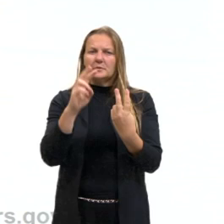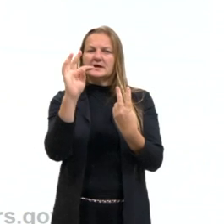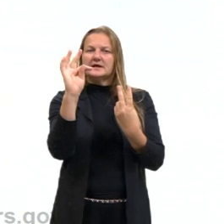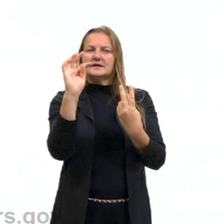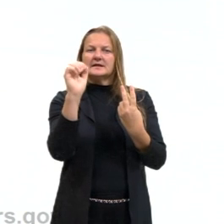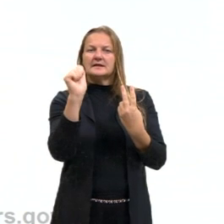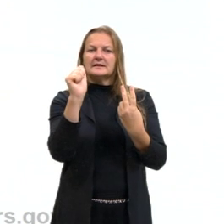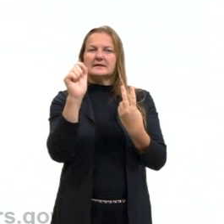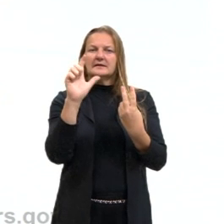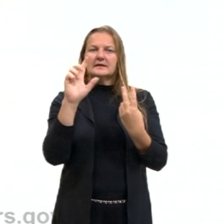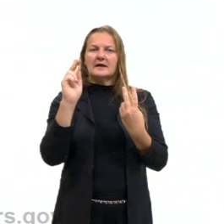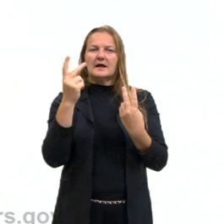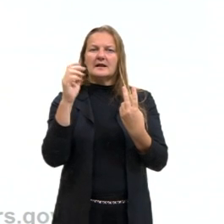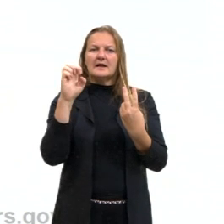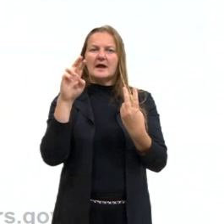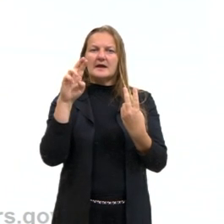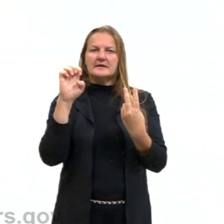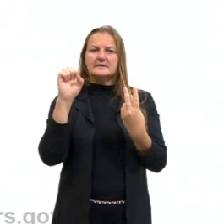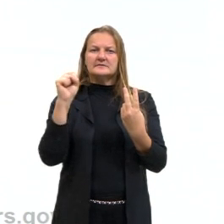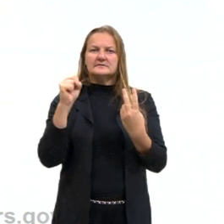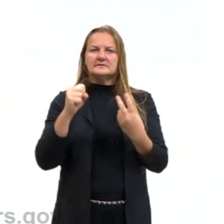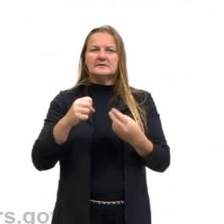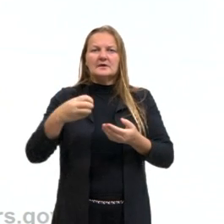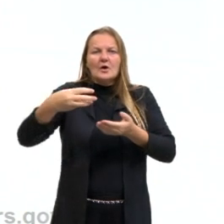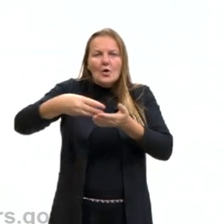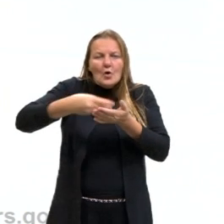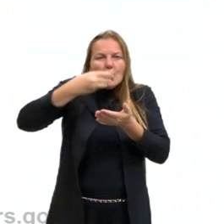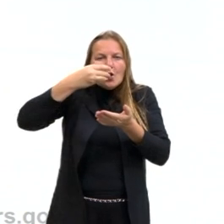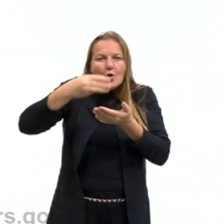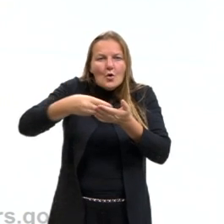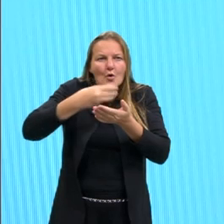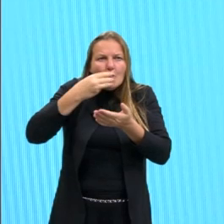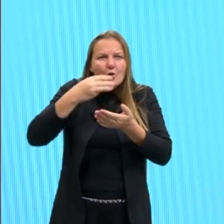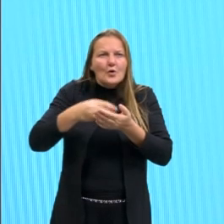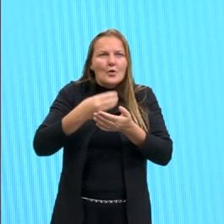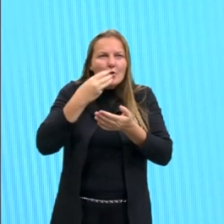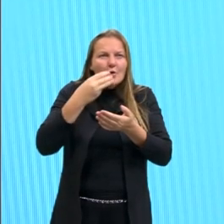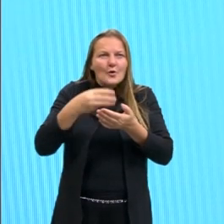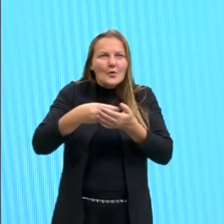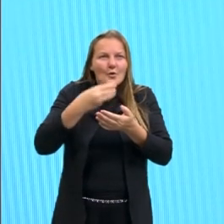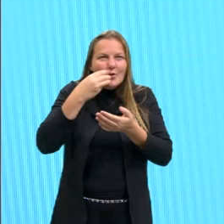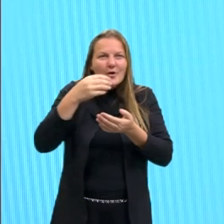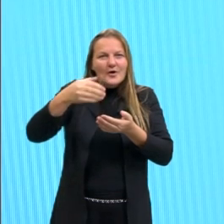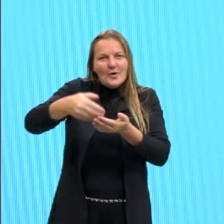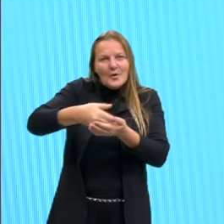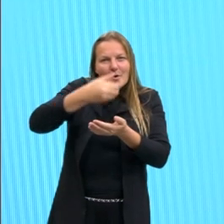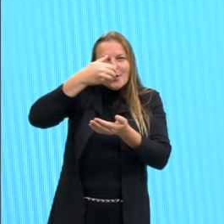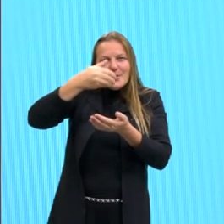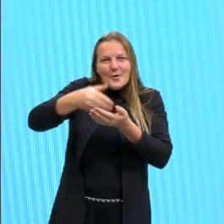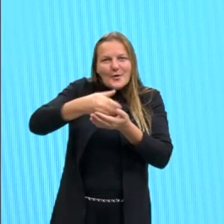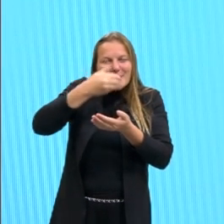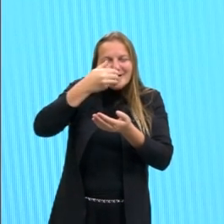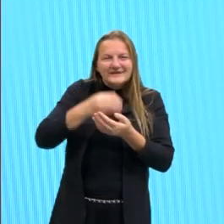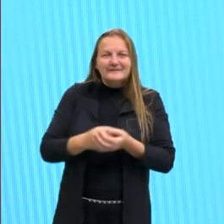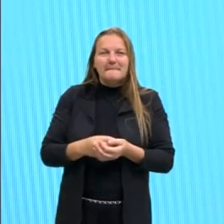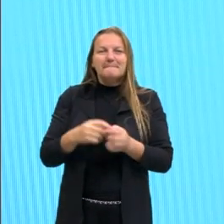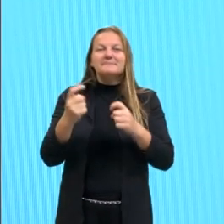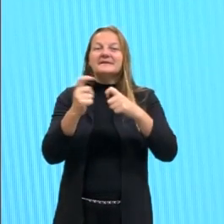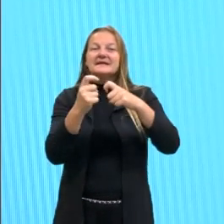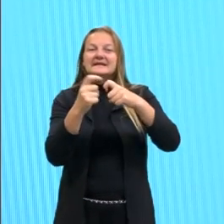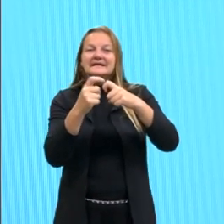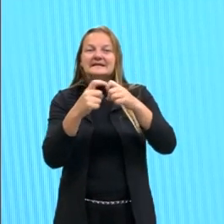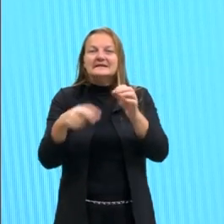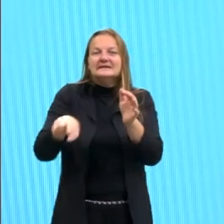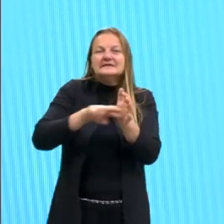começa a guardar todos os talheres que ele vai recebendo diariamente nessa clínica de recuperação, por onde ele